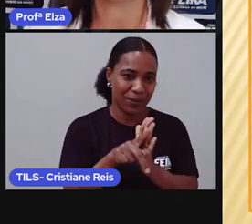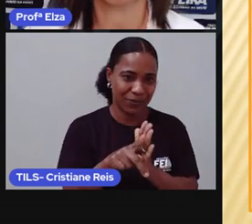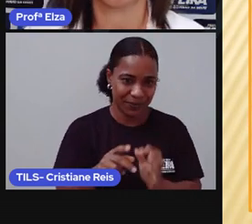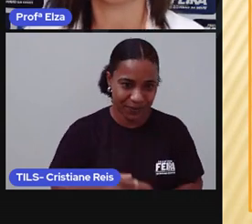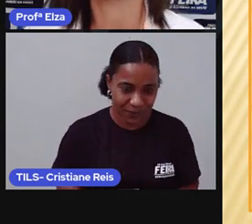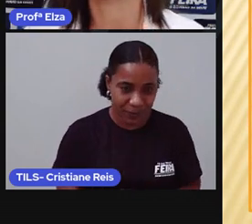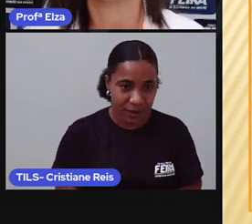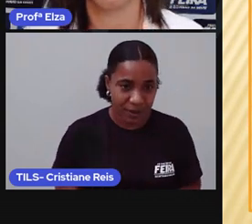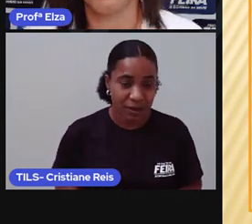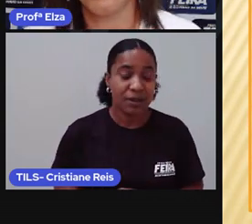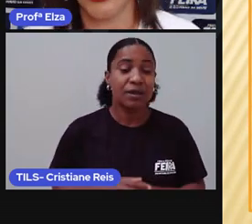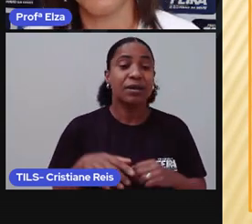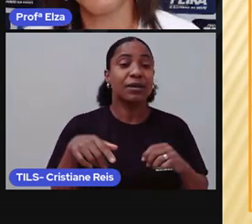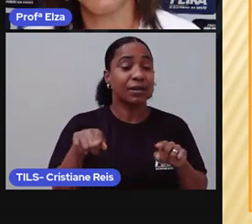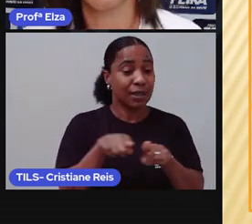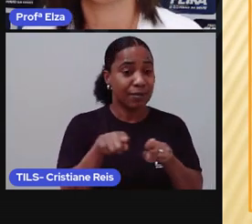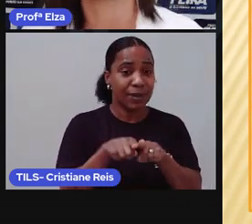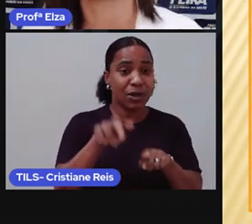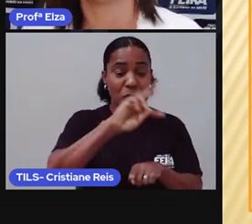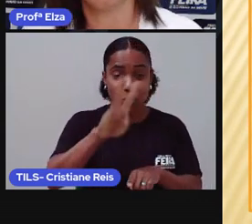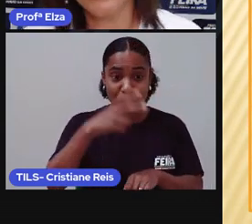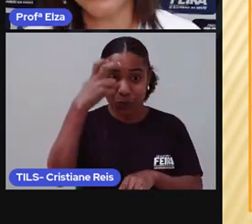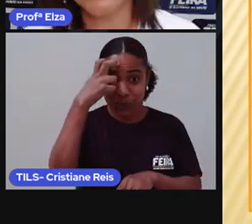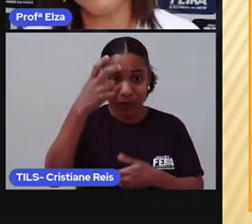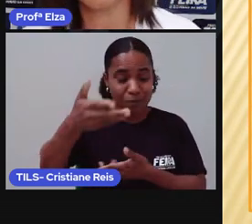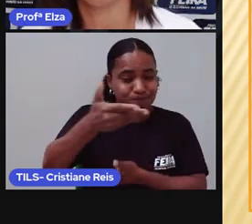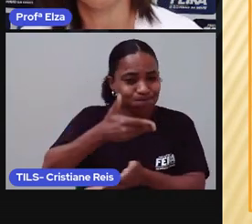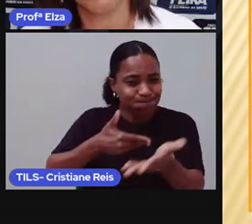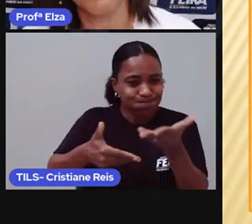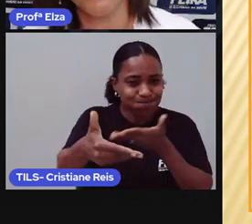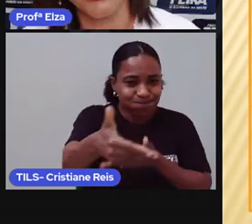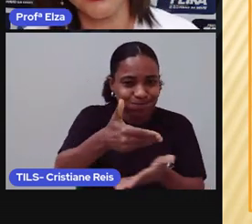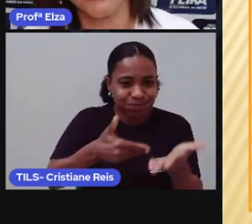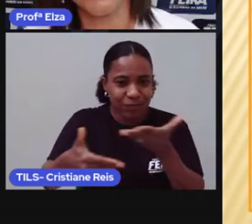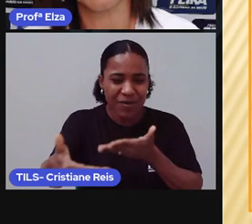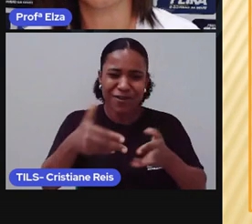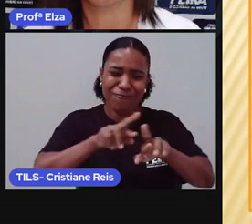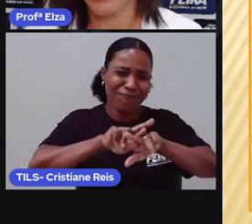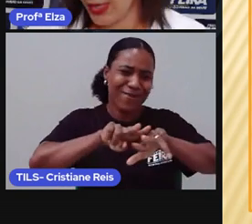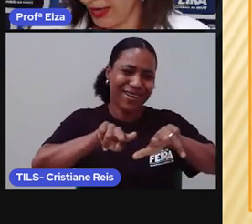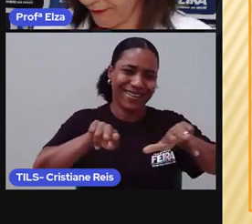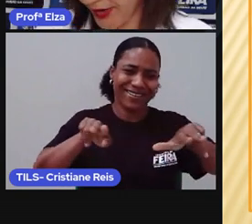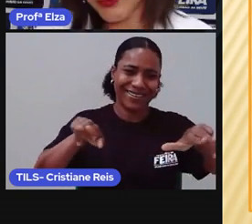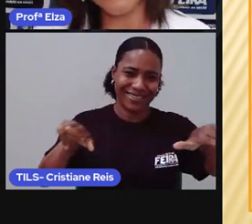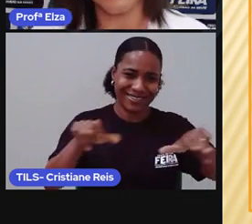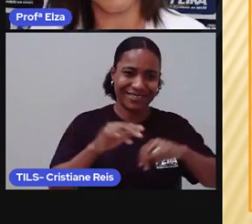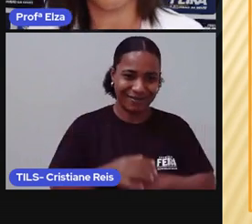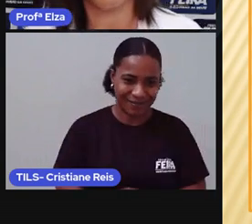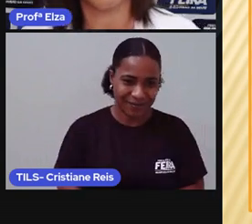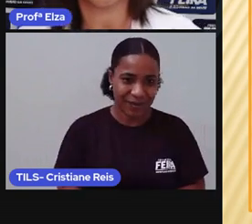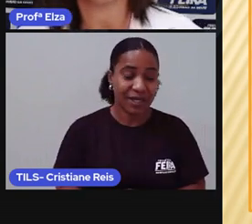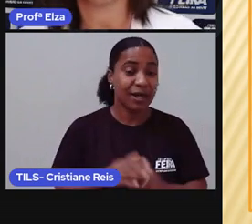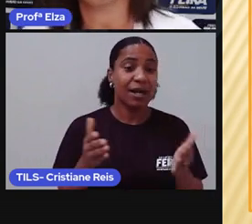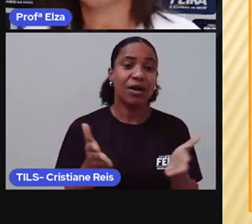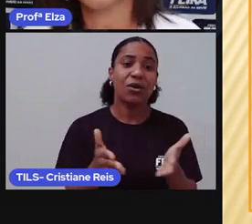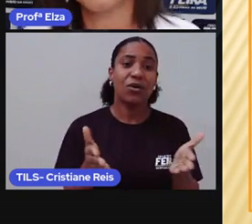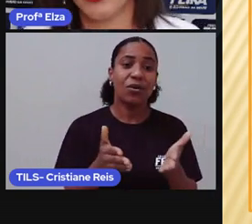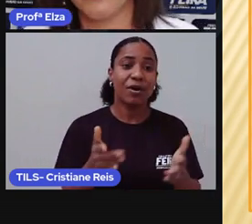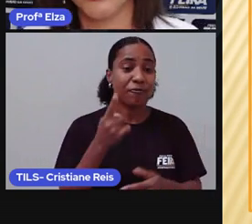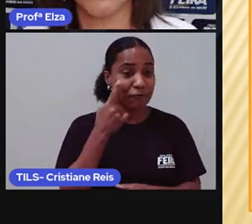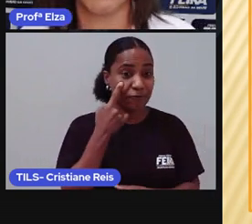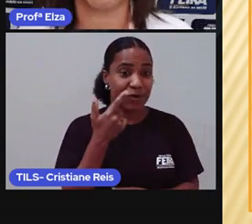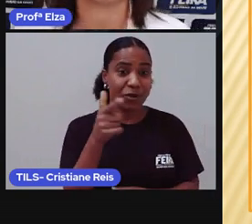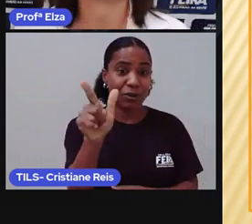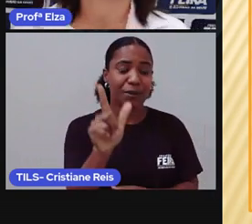às trocas culturais, que são infinitas e diversas. Vamos ver agora outras